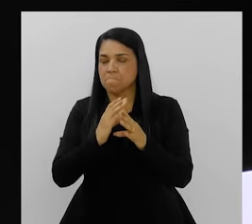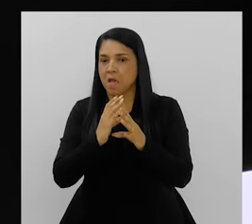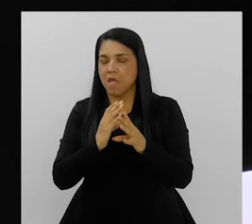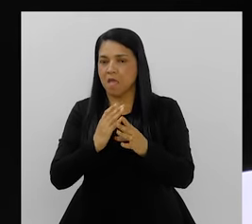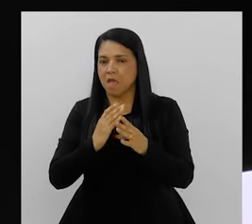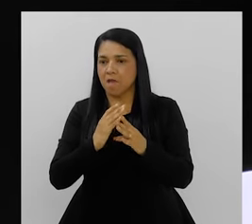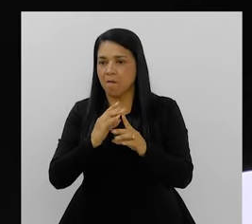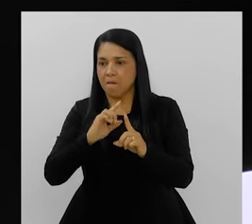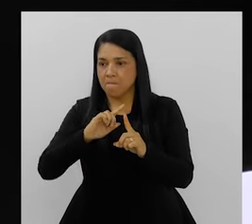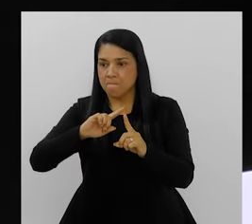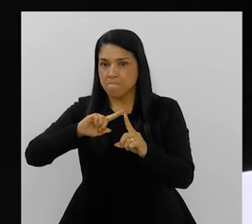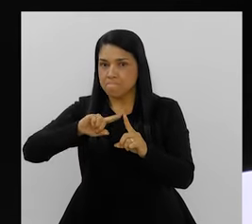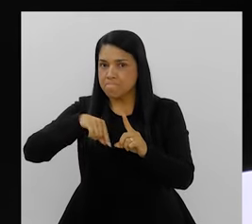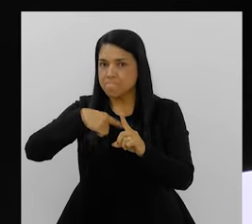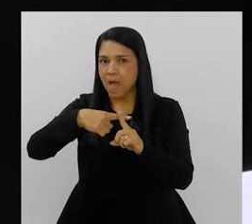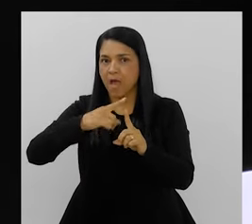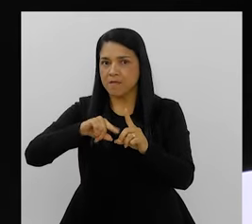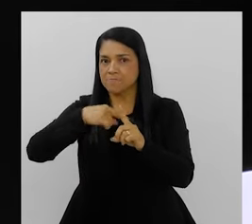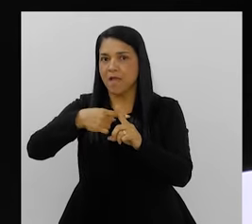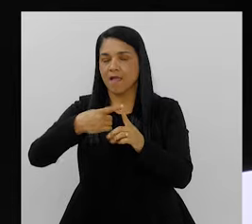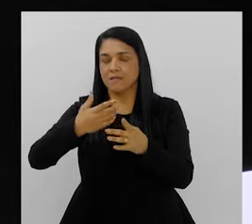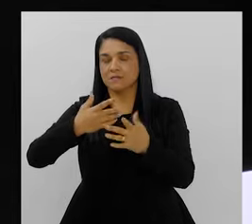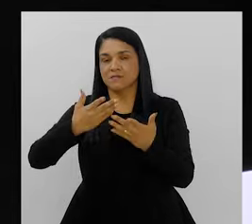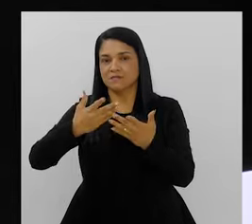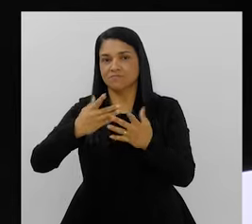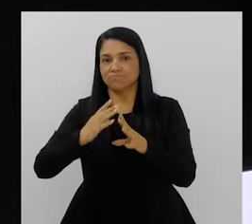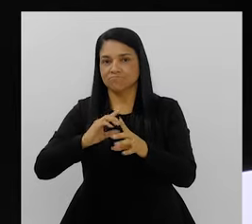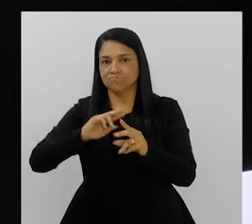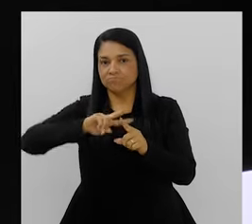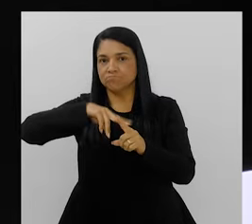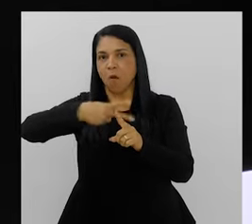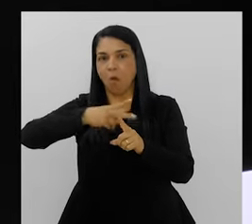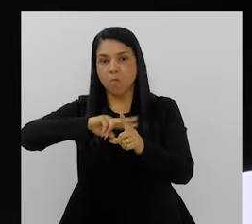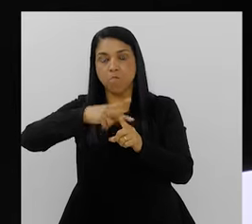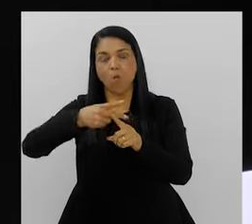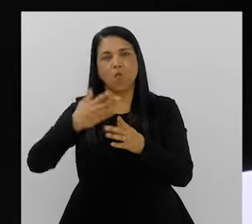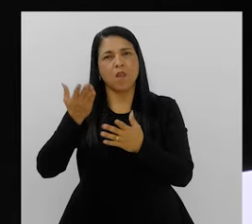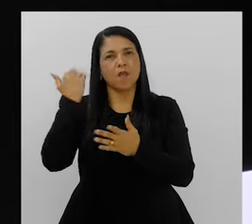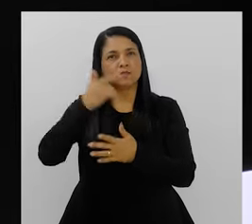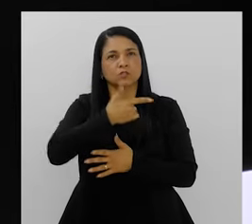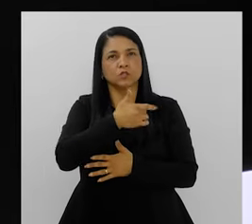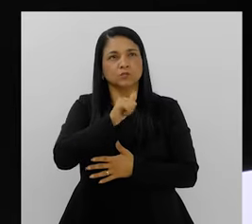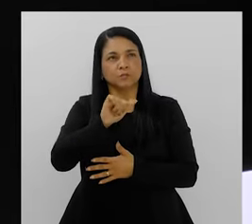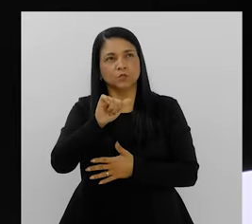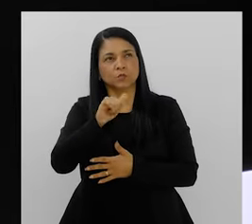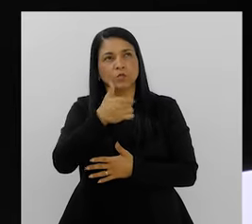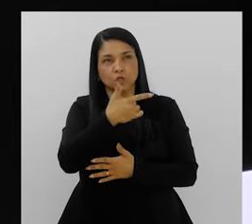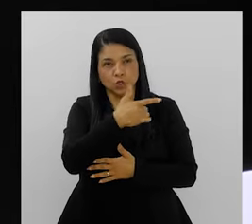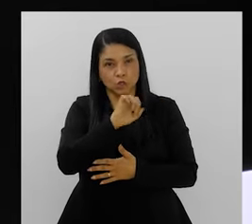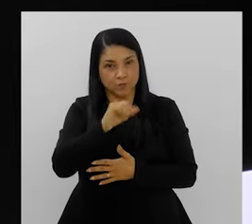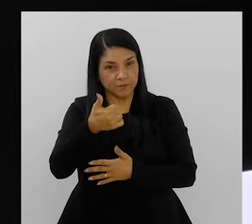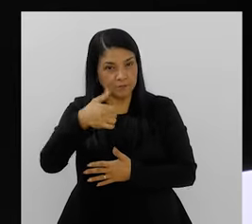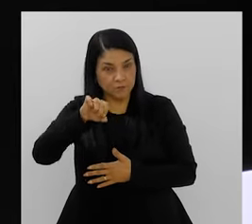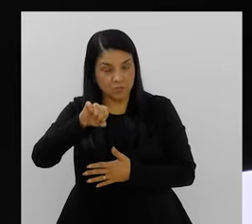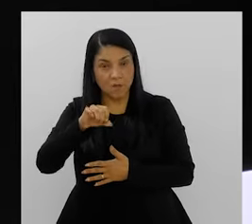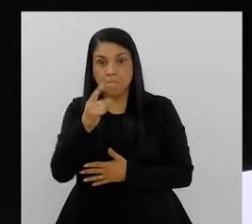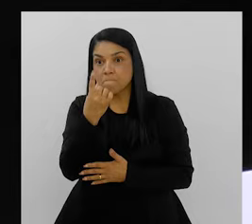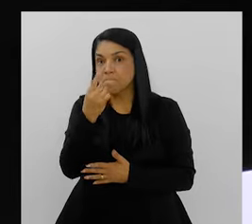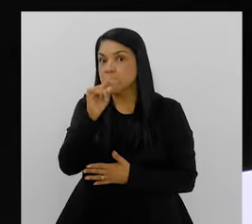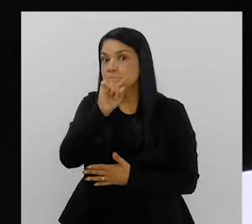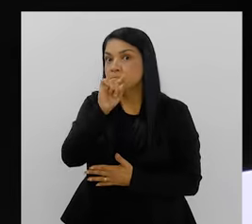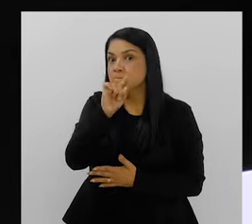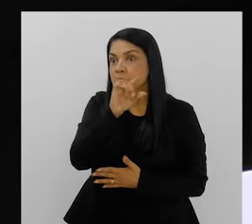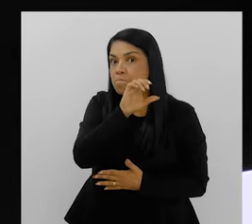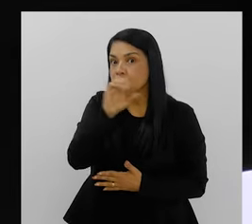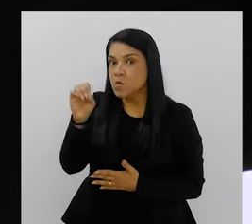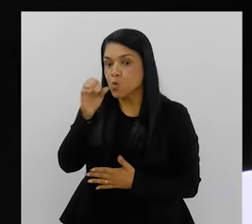né? Porque quando eu assumi o Aprendiz em 2019, na minha época eram mais de mil crianças. Era uma loucura. Só